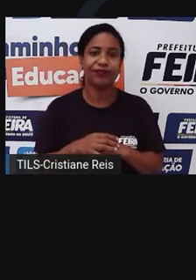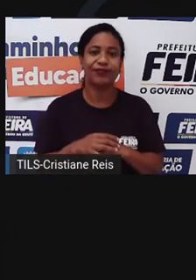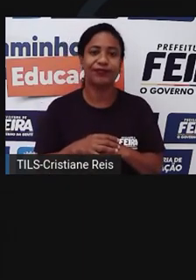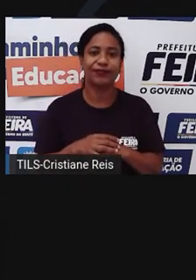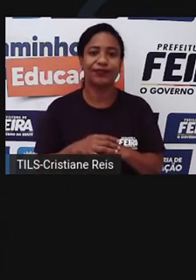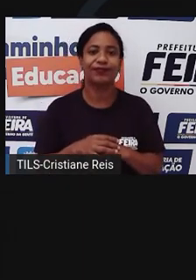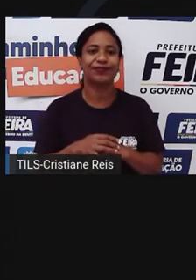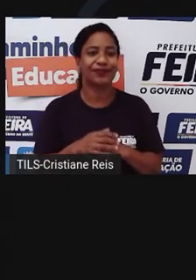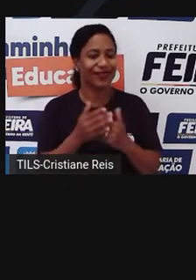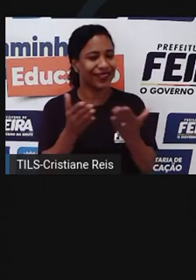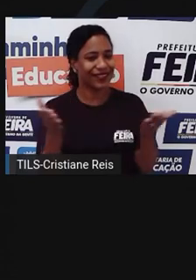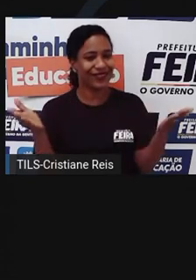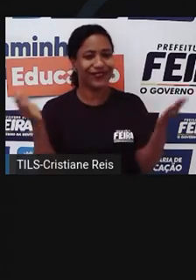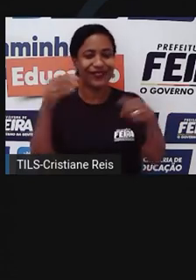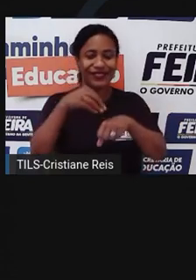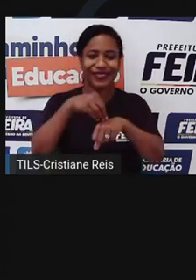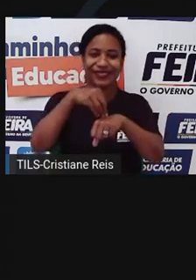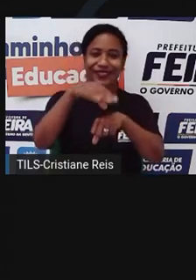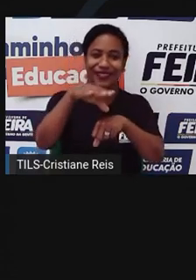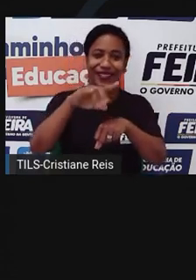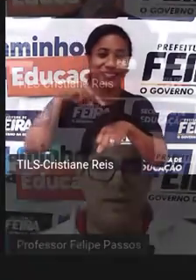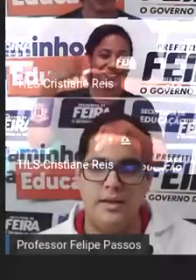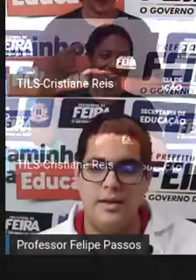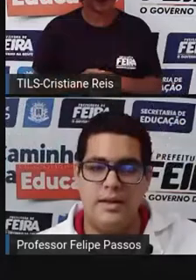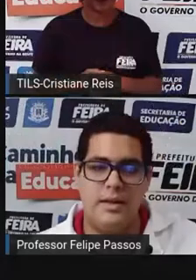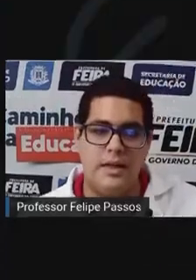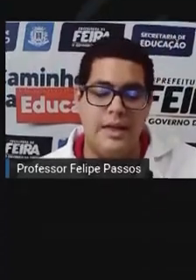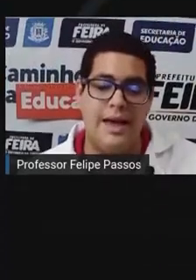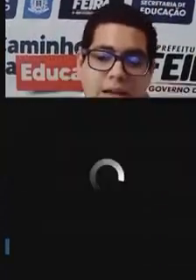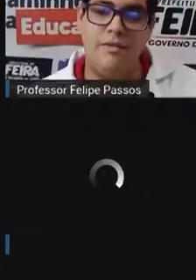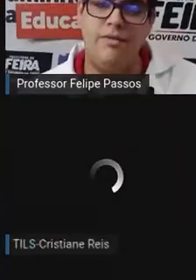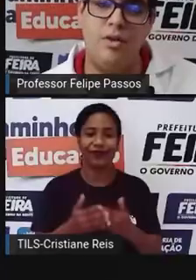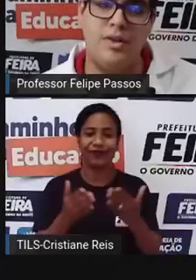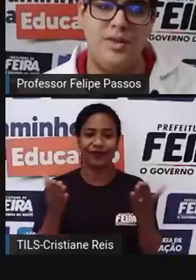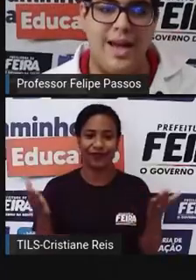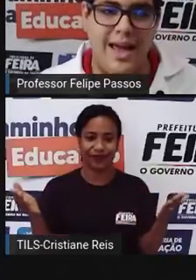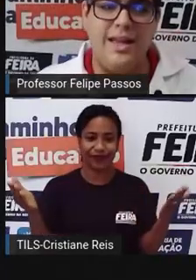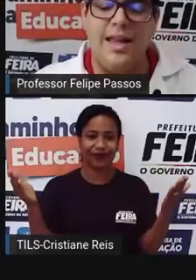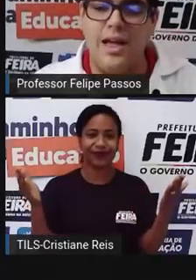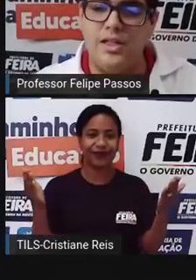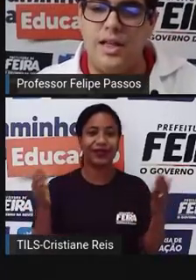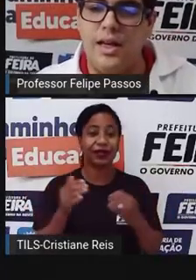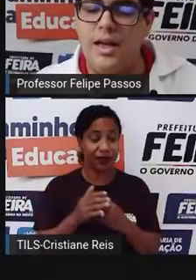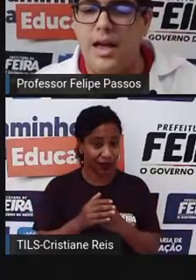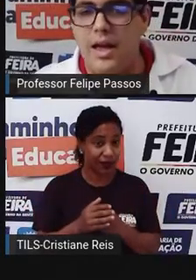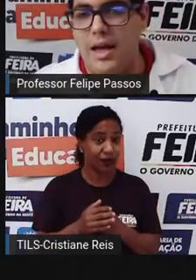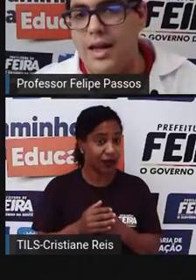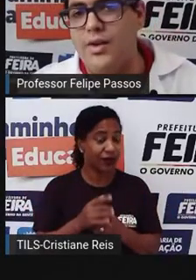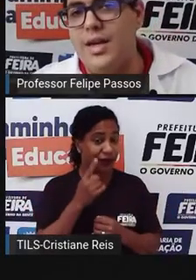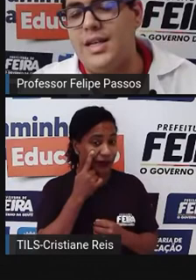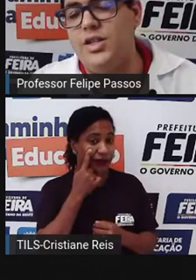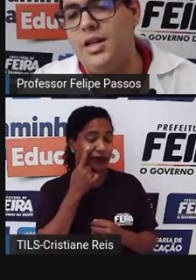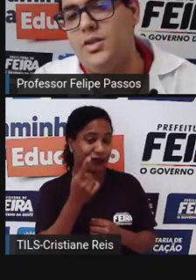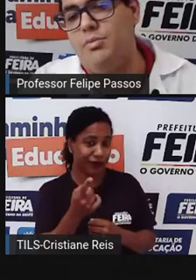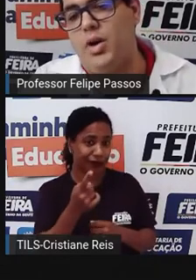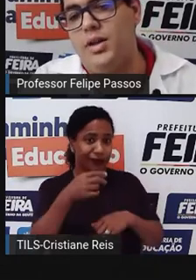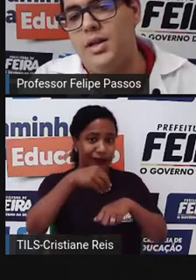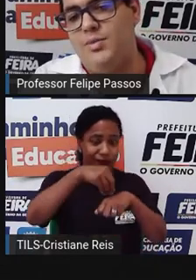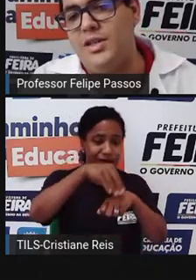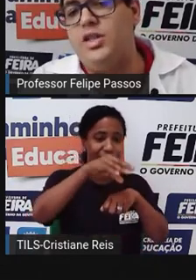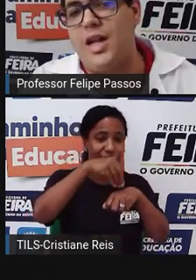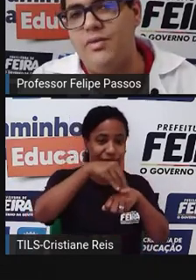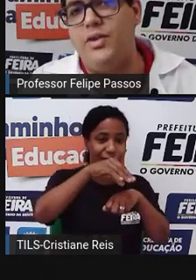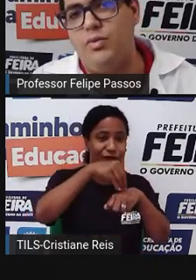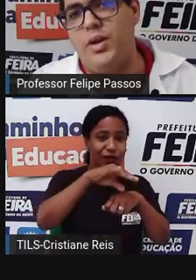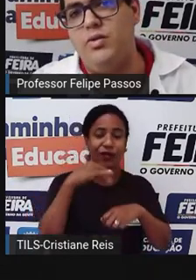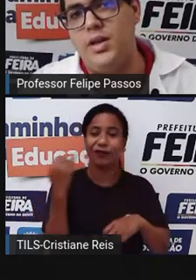Essa foi a nossa dica de hoje. Até a semana que vem. E aí, voltando à realidade, né? É claro que essas dicas são importantes,